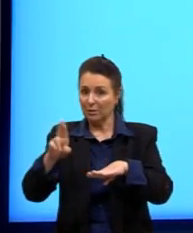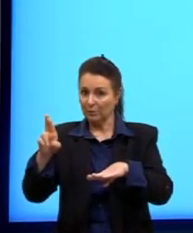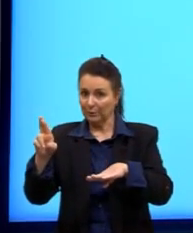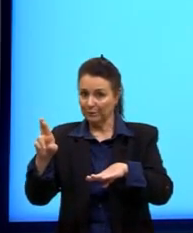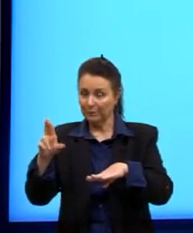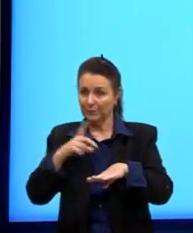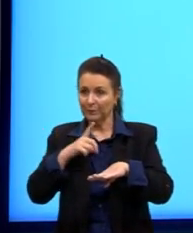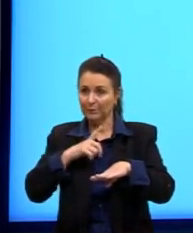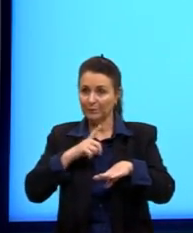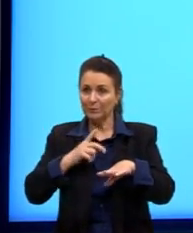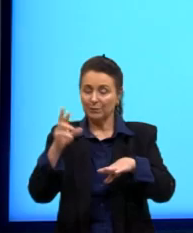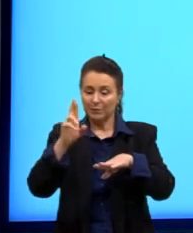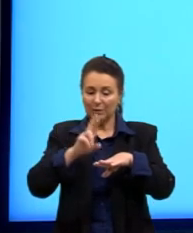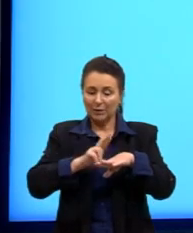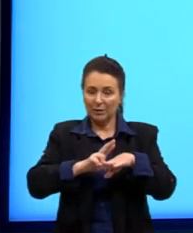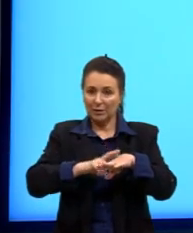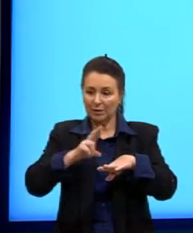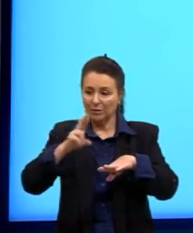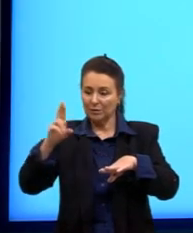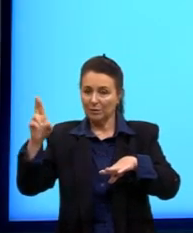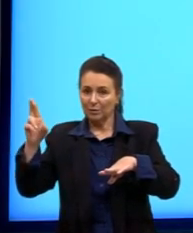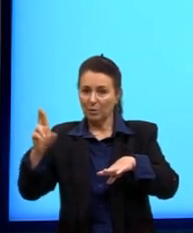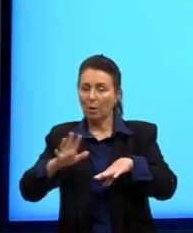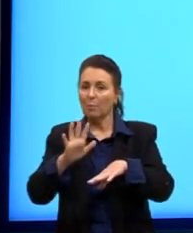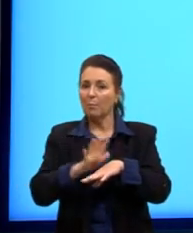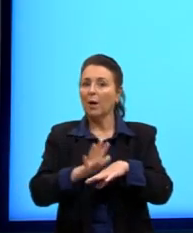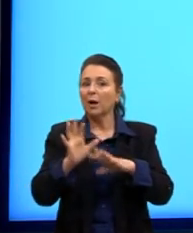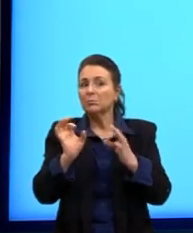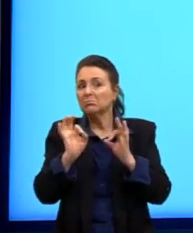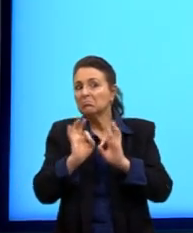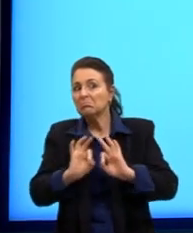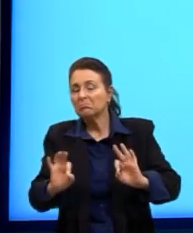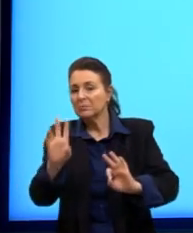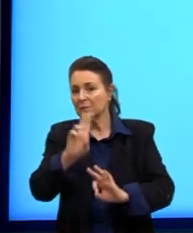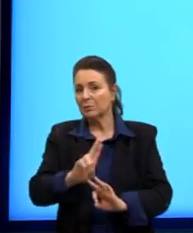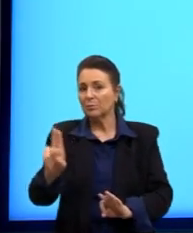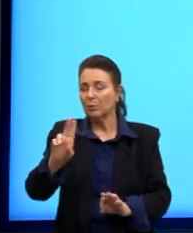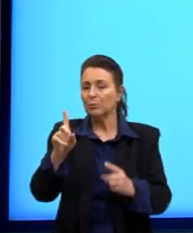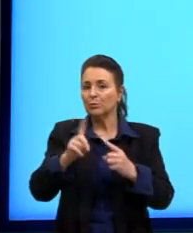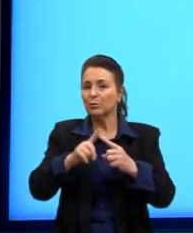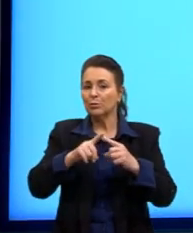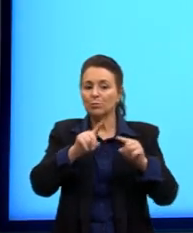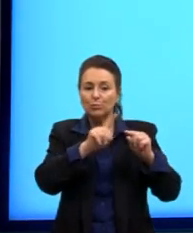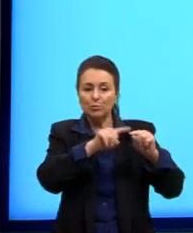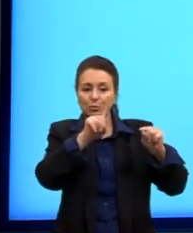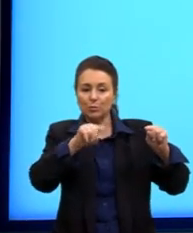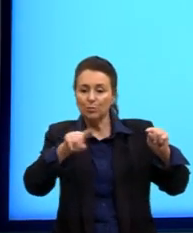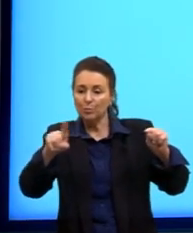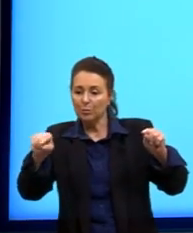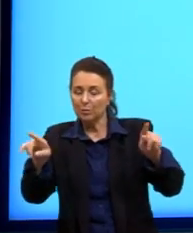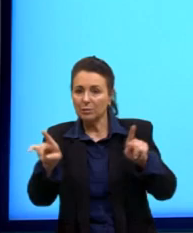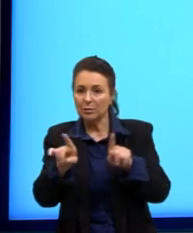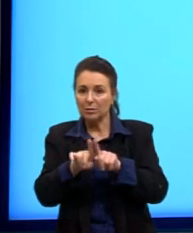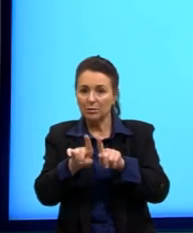então, as radiações mais comuns que a gente tem, né, os tipos de ondas mais comuns do eletromagnetismo.